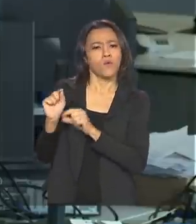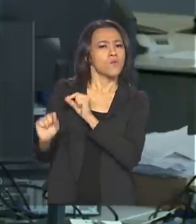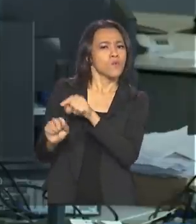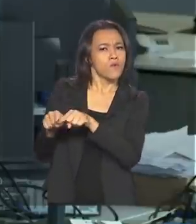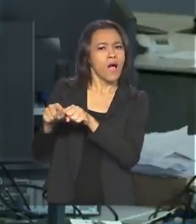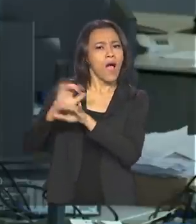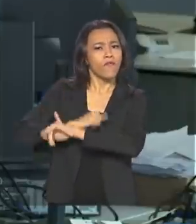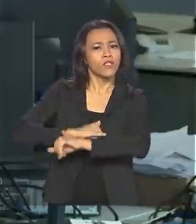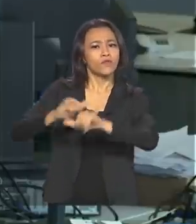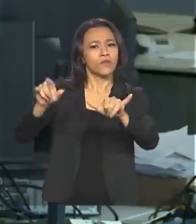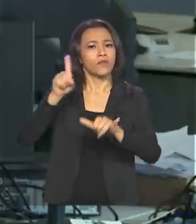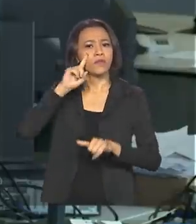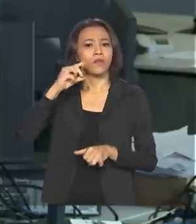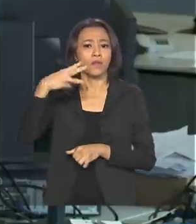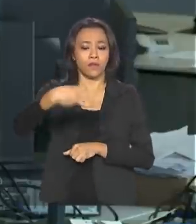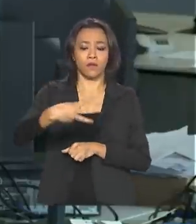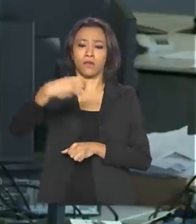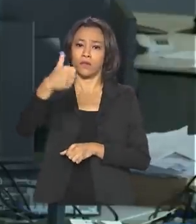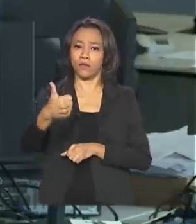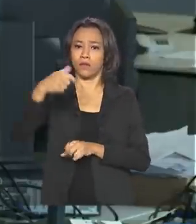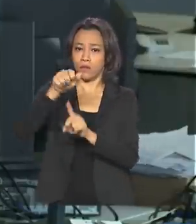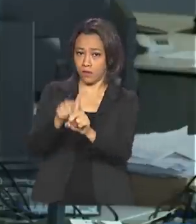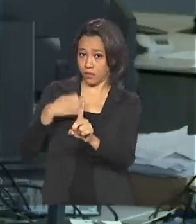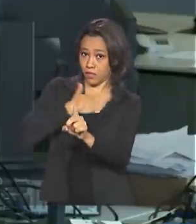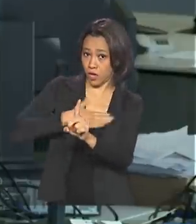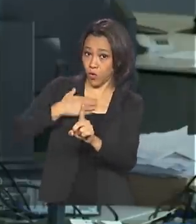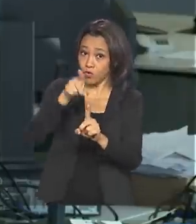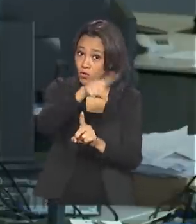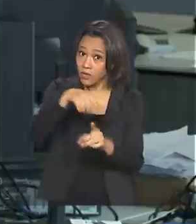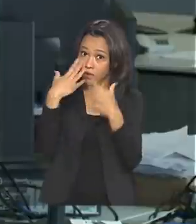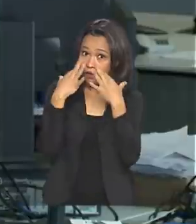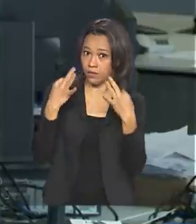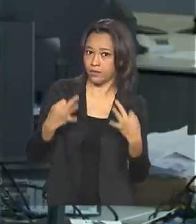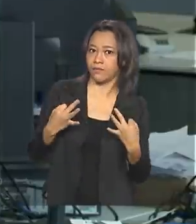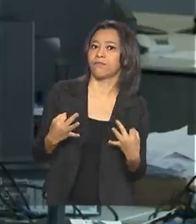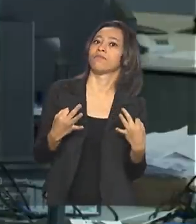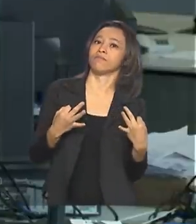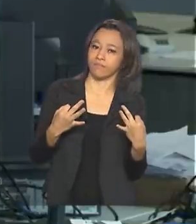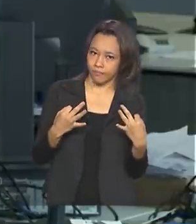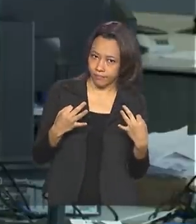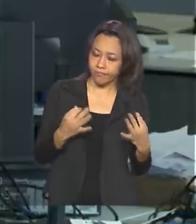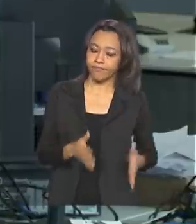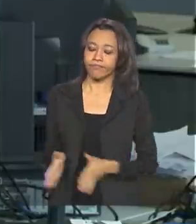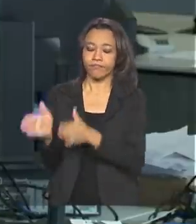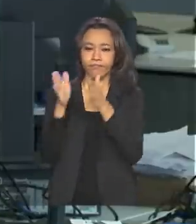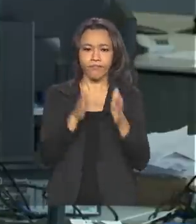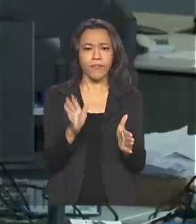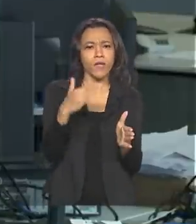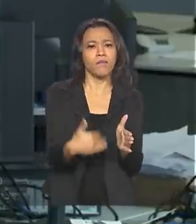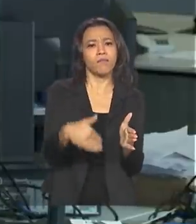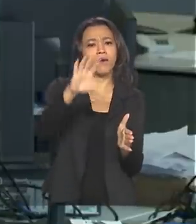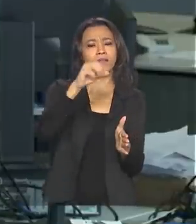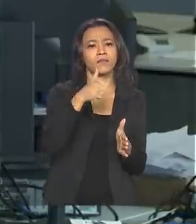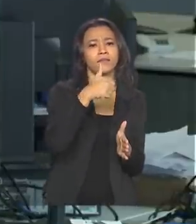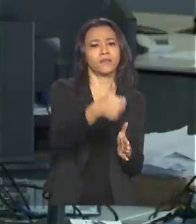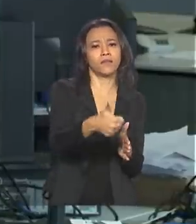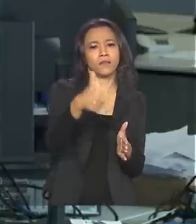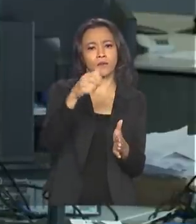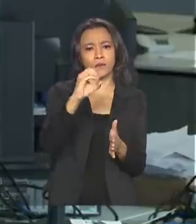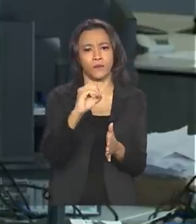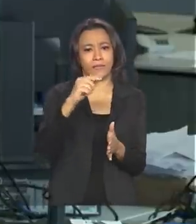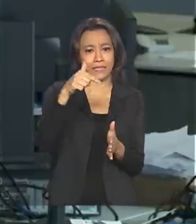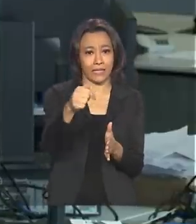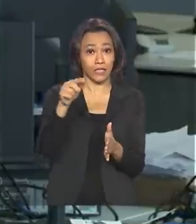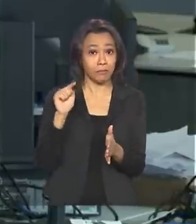dia 31 de agosto. Estudantes, fiquem atentos. Mais de 107 mil pessoas se